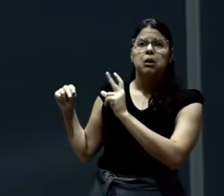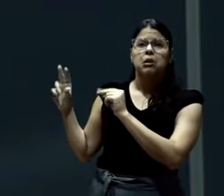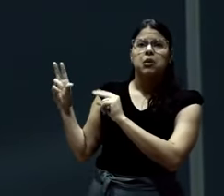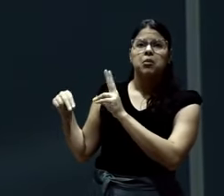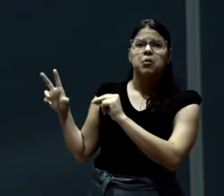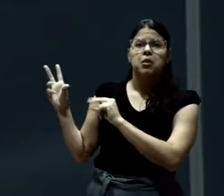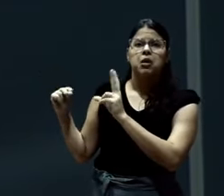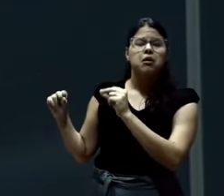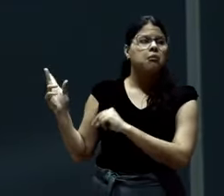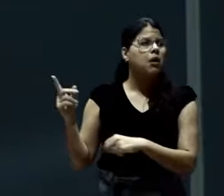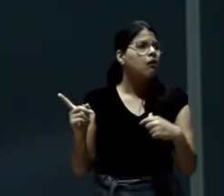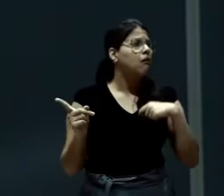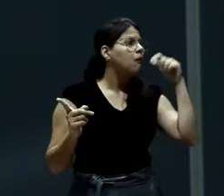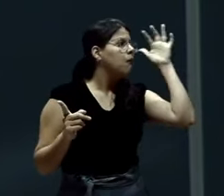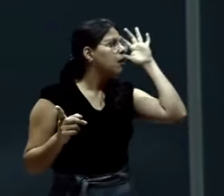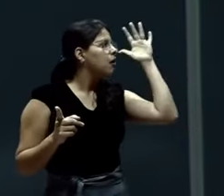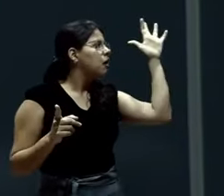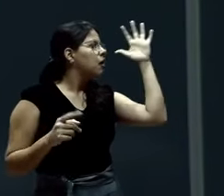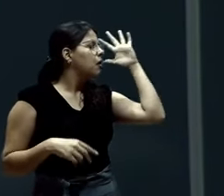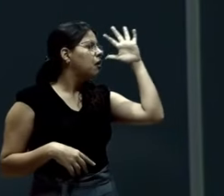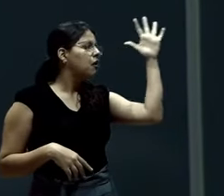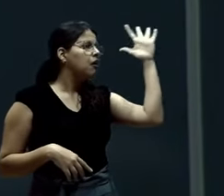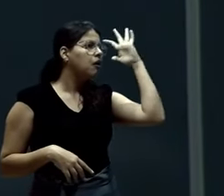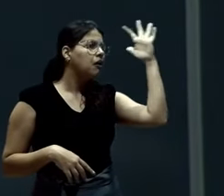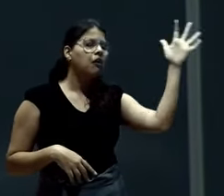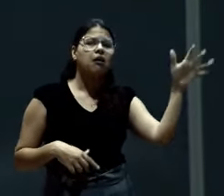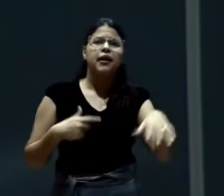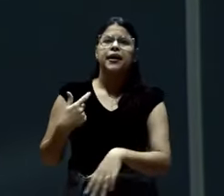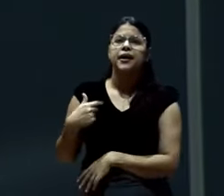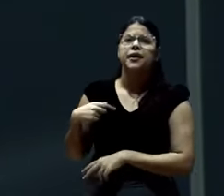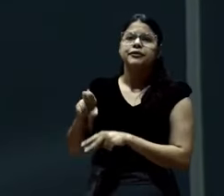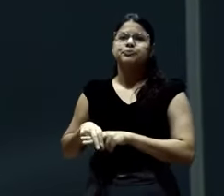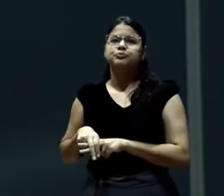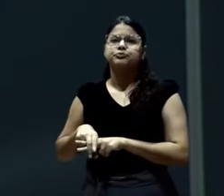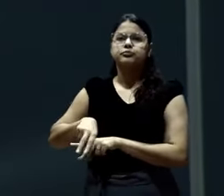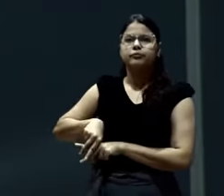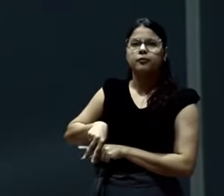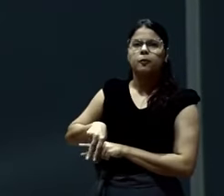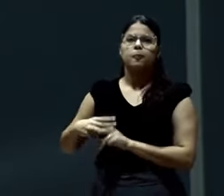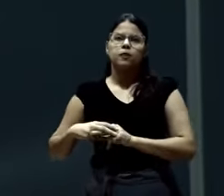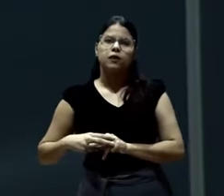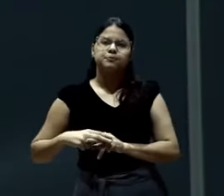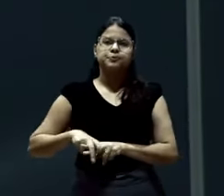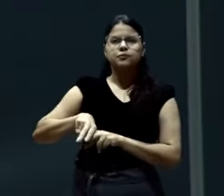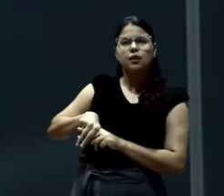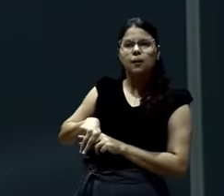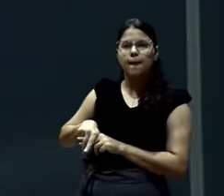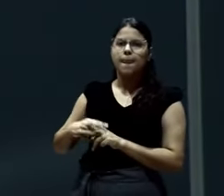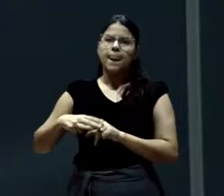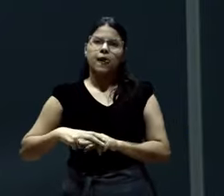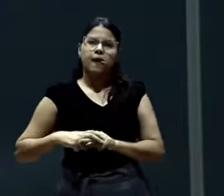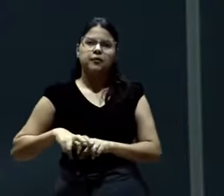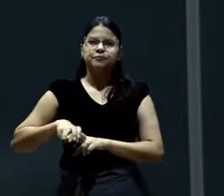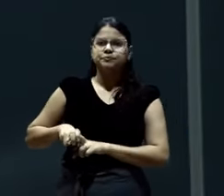Eu me distraio. Eu me inquieto a ponto de não conseguir ficar